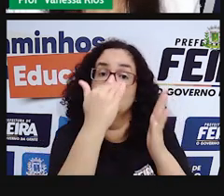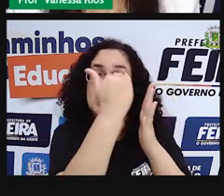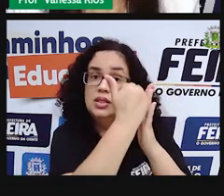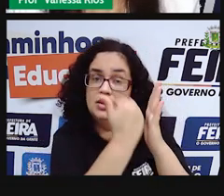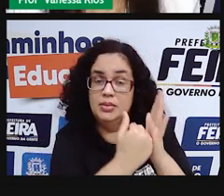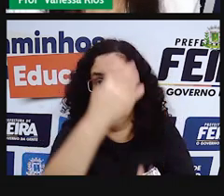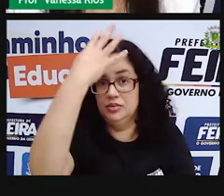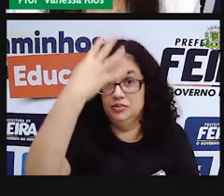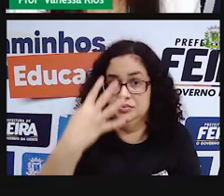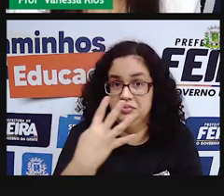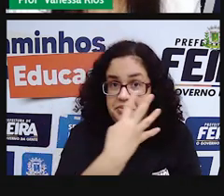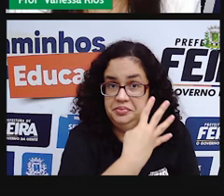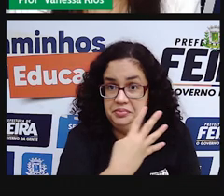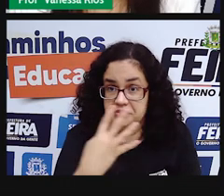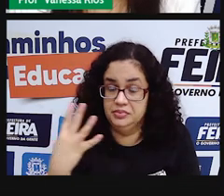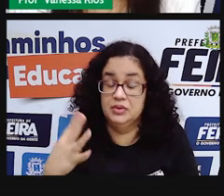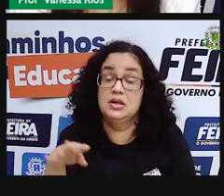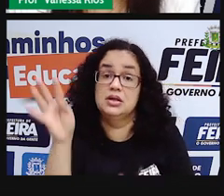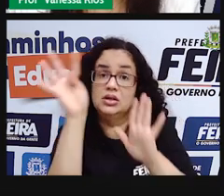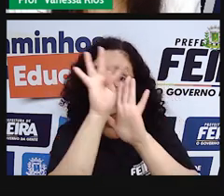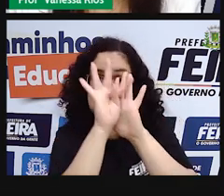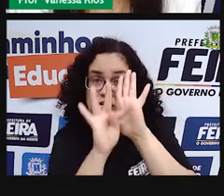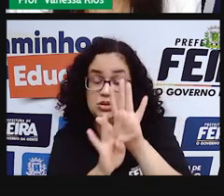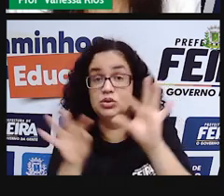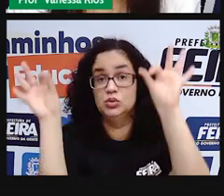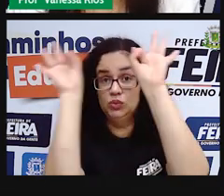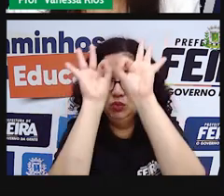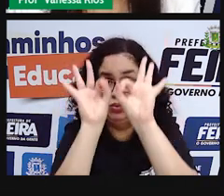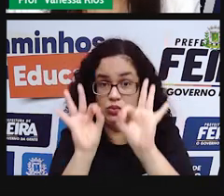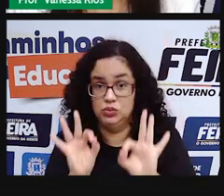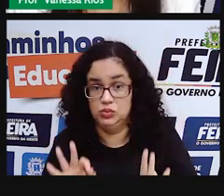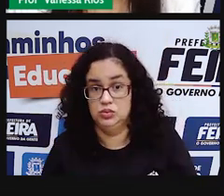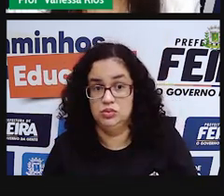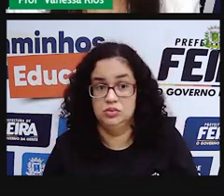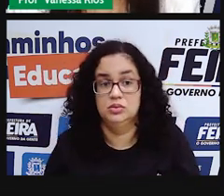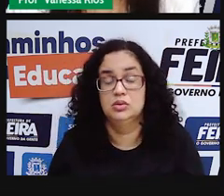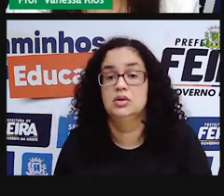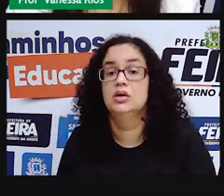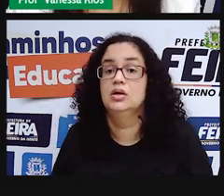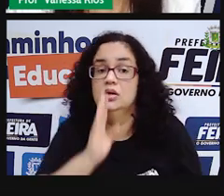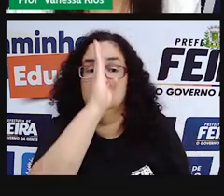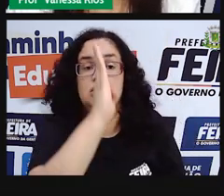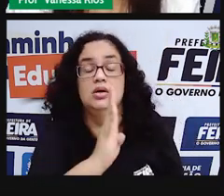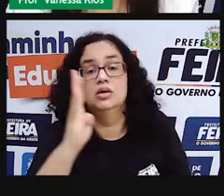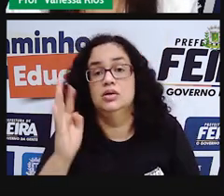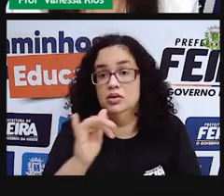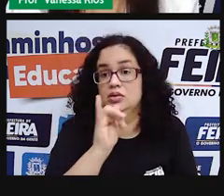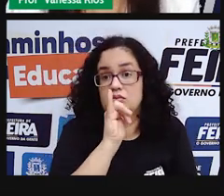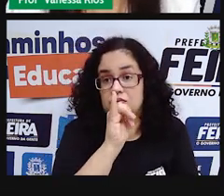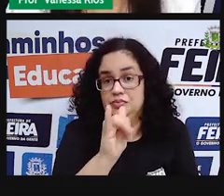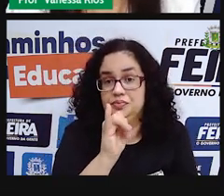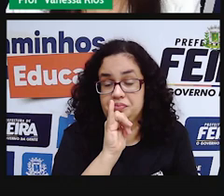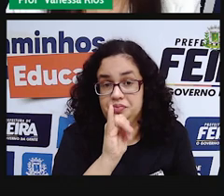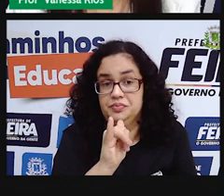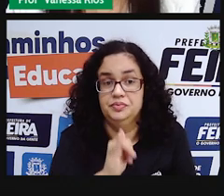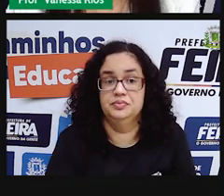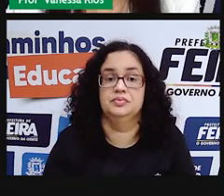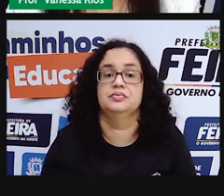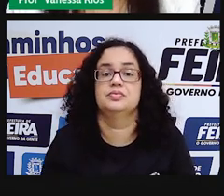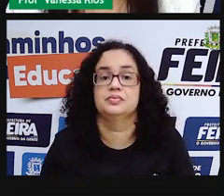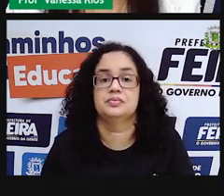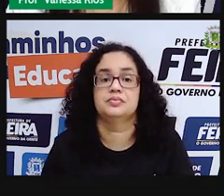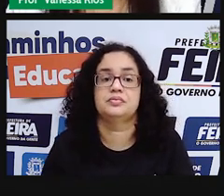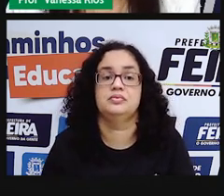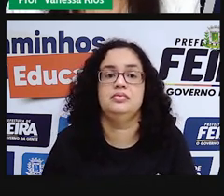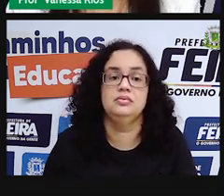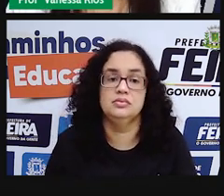que é esse tipo de texto, né? Organizado aí em linhas e colunas com informações, com dados. Essa tabela tem